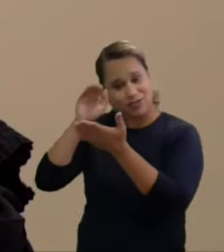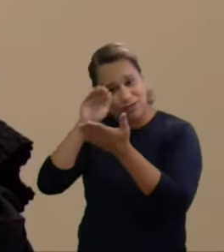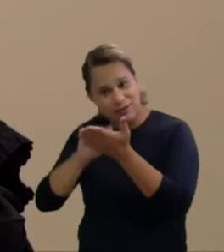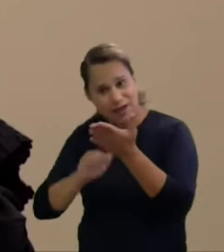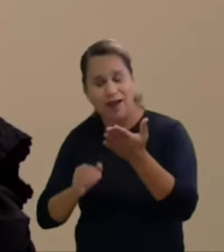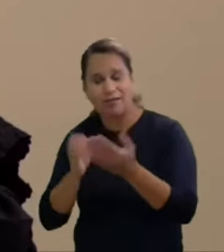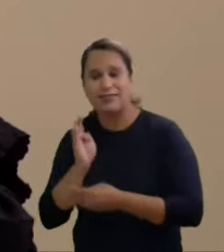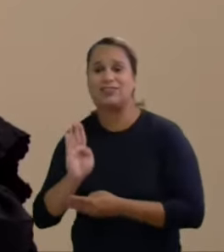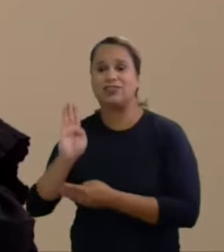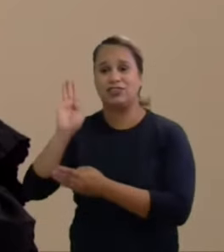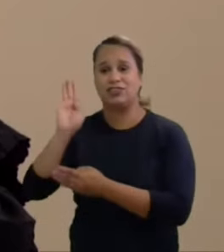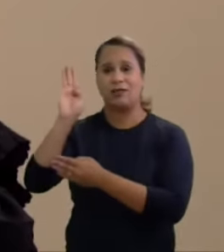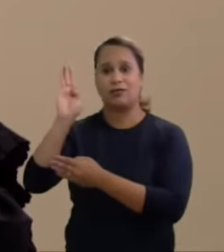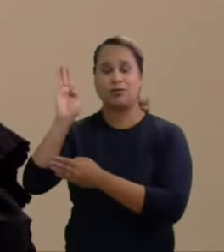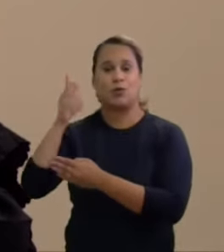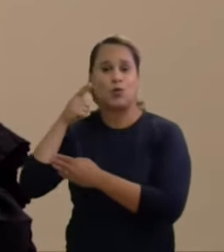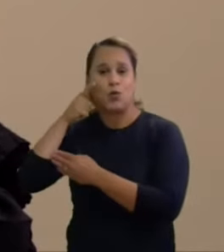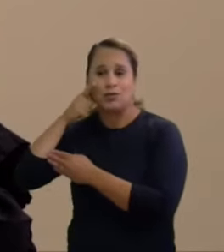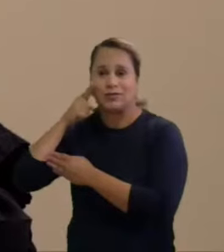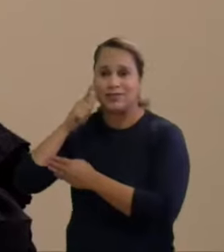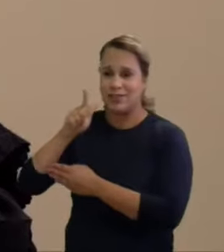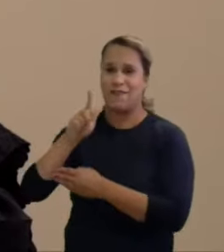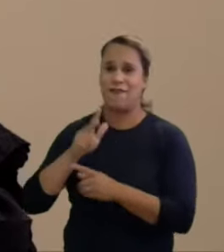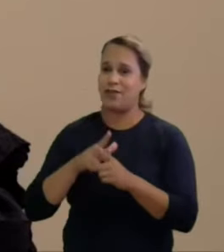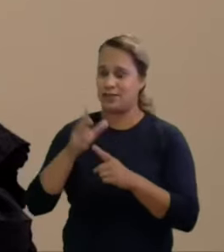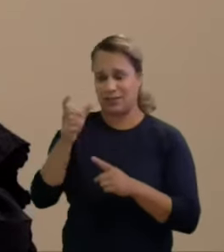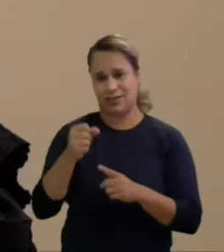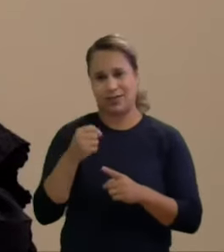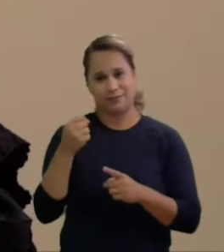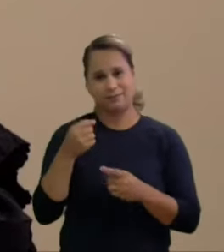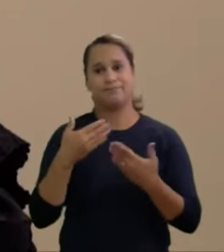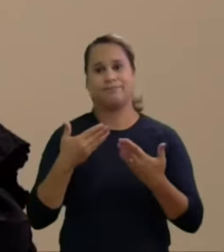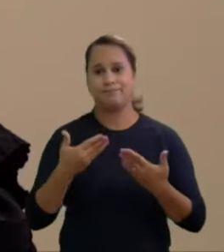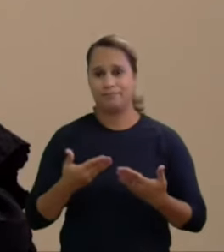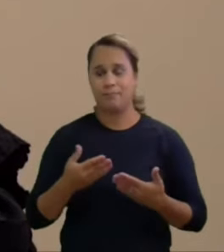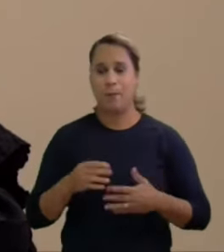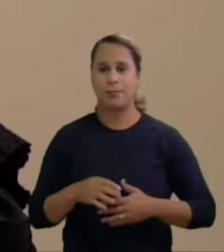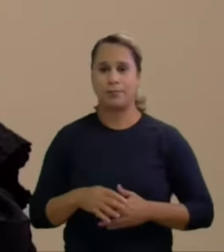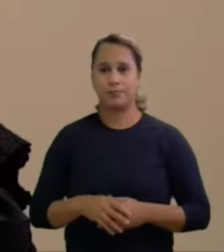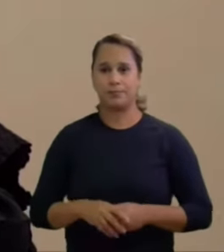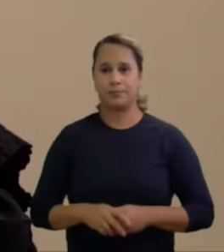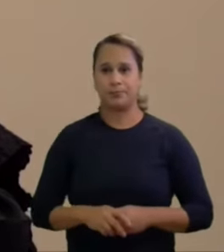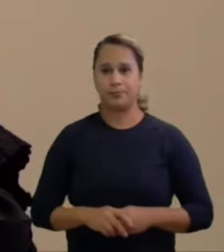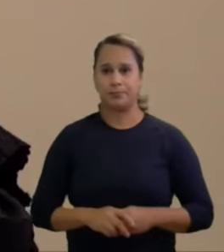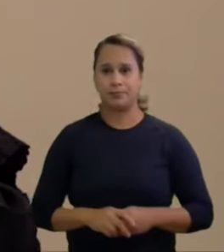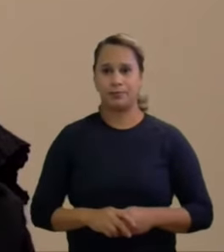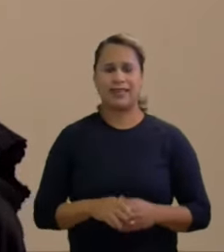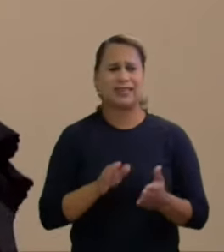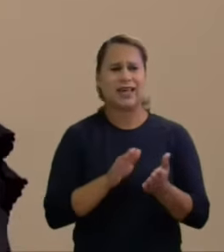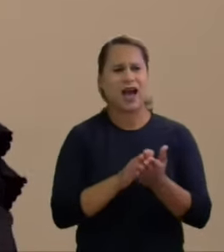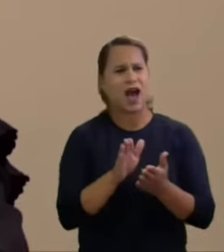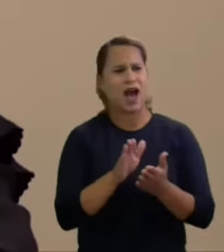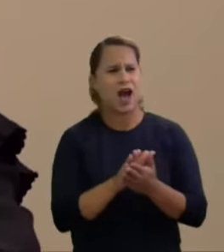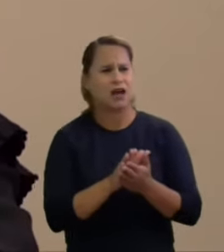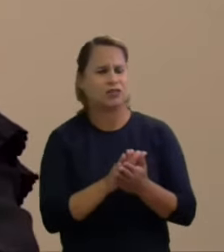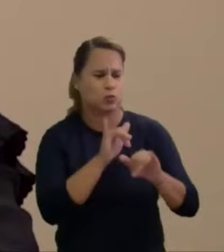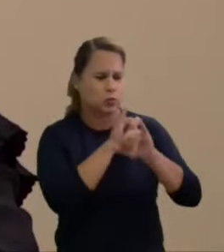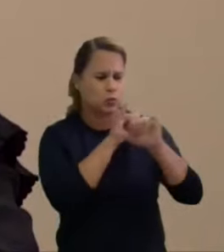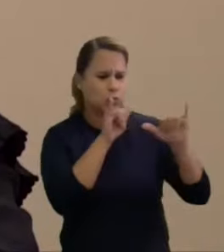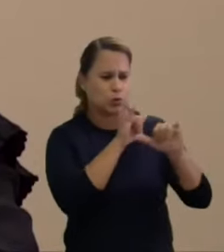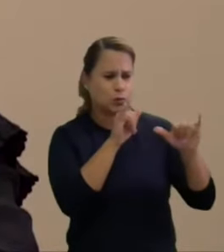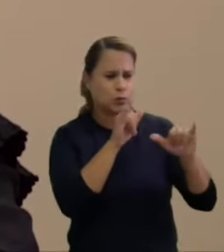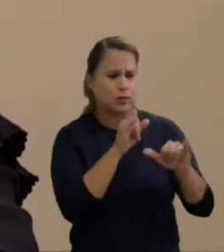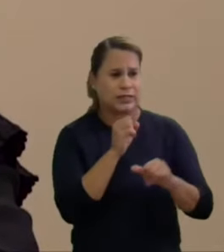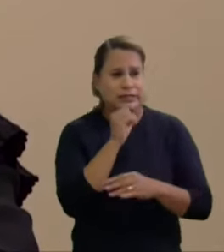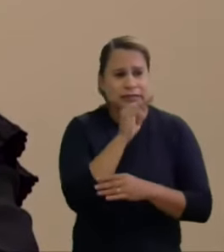pretendem que, tornar regra que gastos em segurança revertam como gastos de campanha, se o candidato que estiver ameaçado de morte por